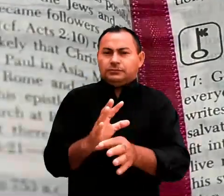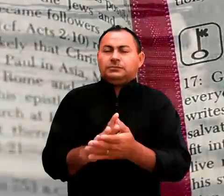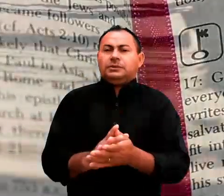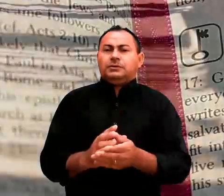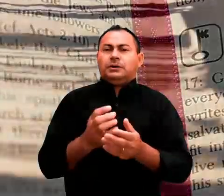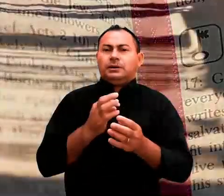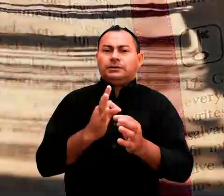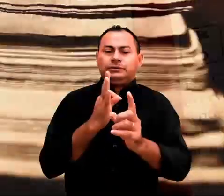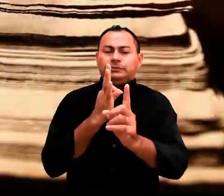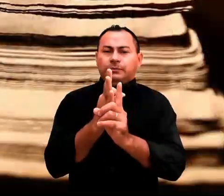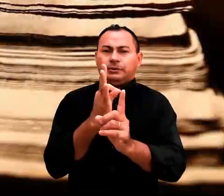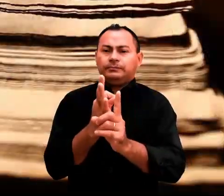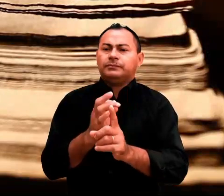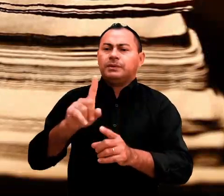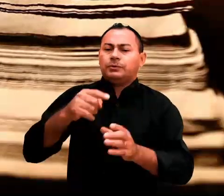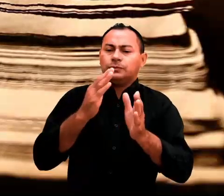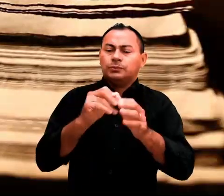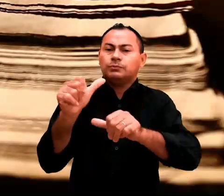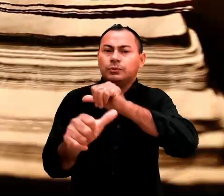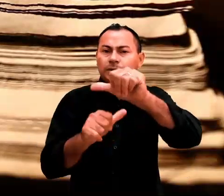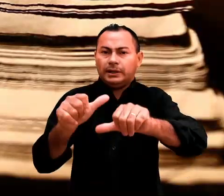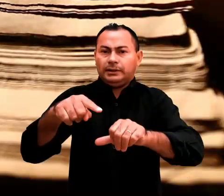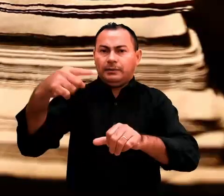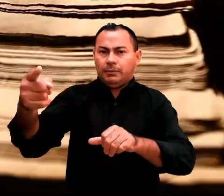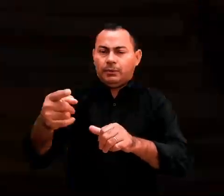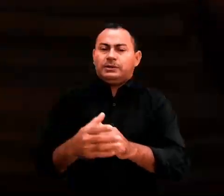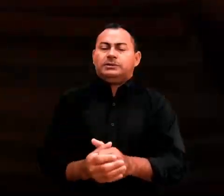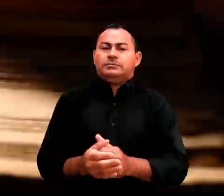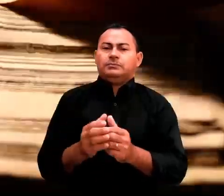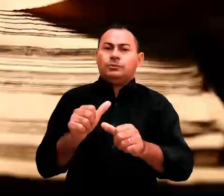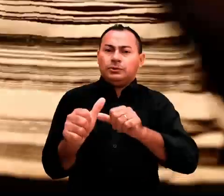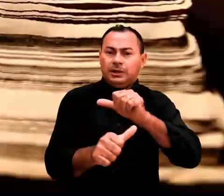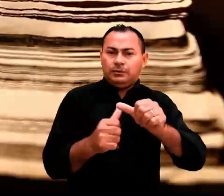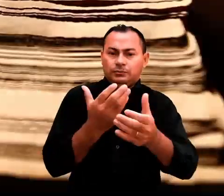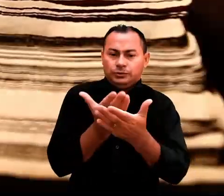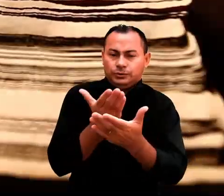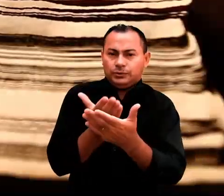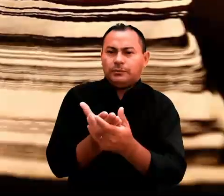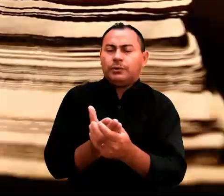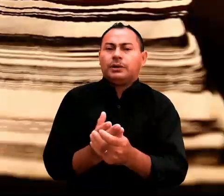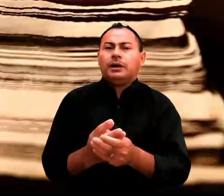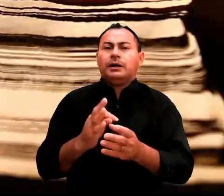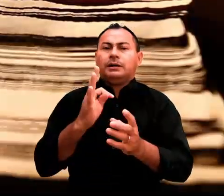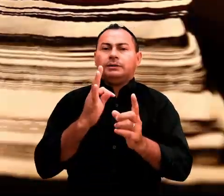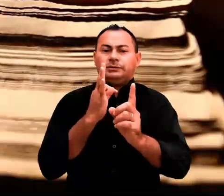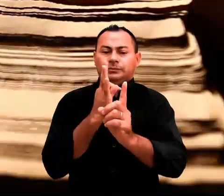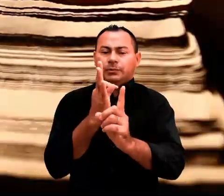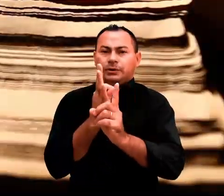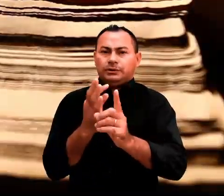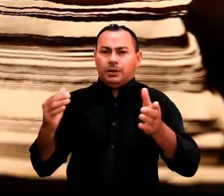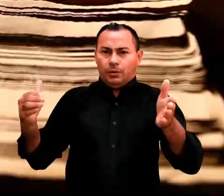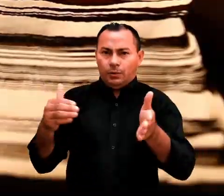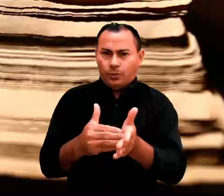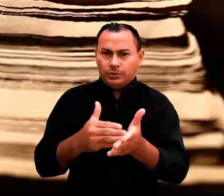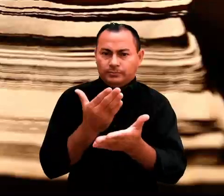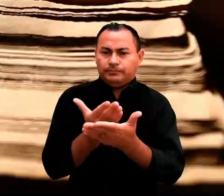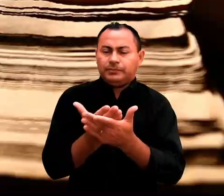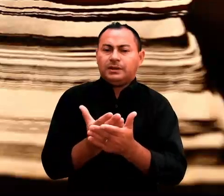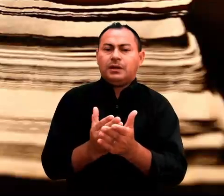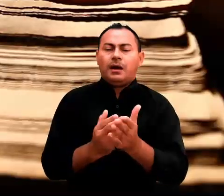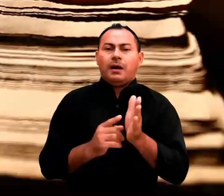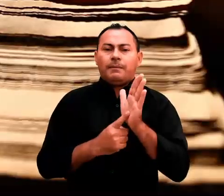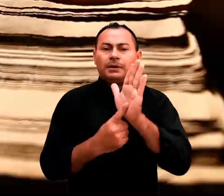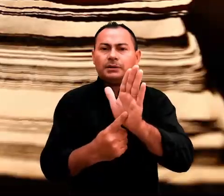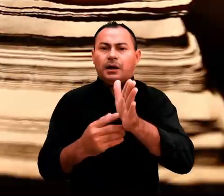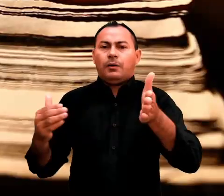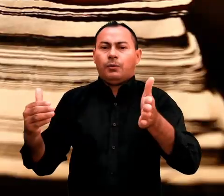Propositalmente alterei a sequência de estudo delas para que segunda Timóteo fosse a última a ser estudada, já que ela representa as